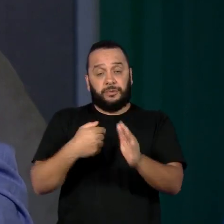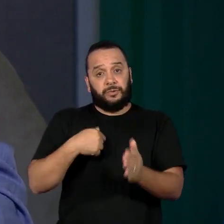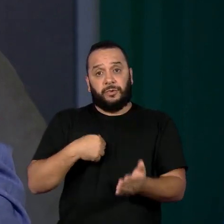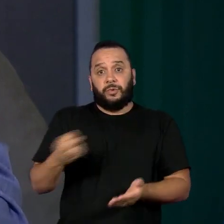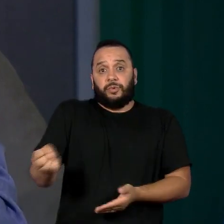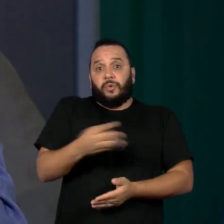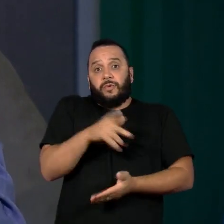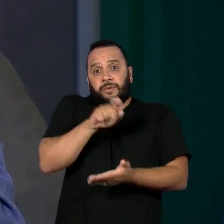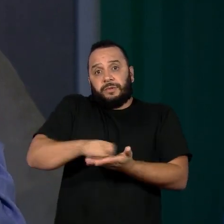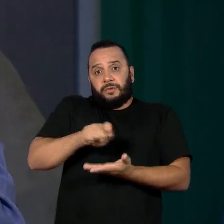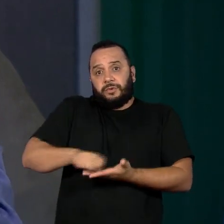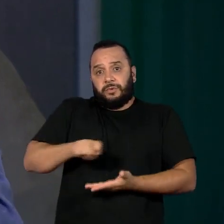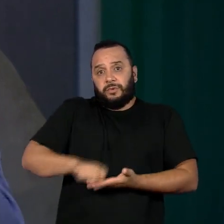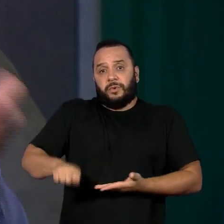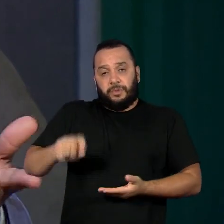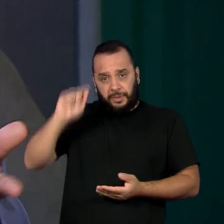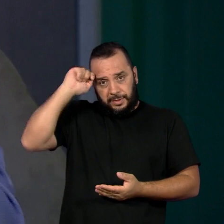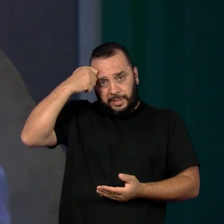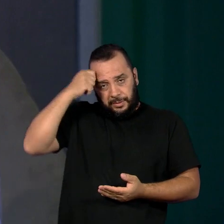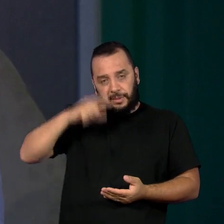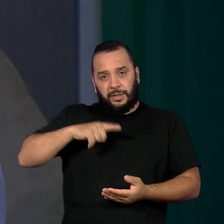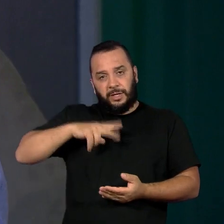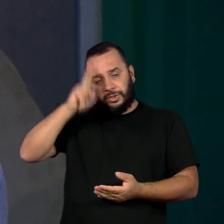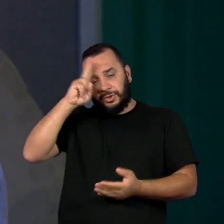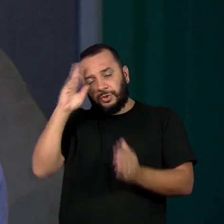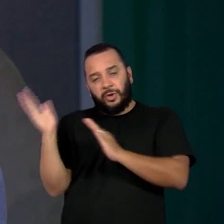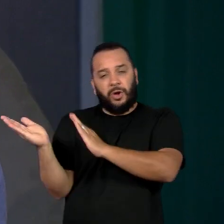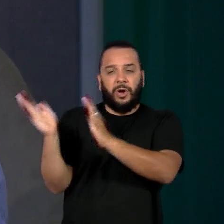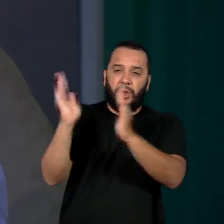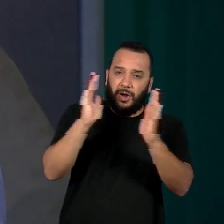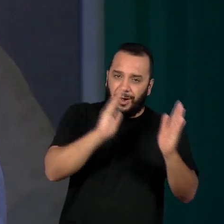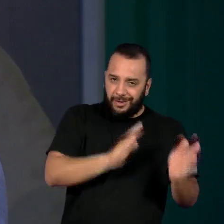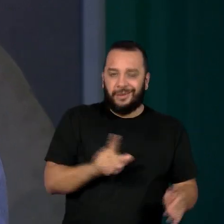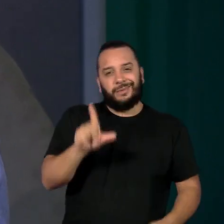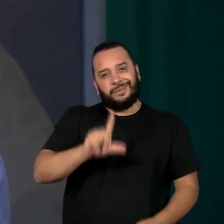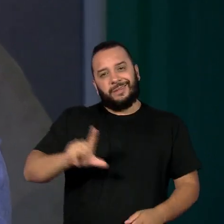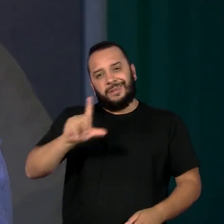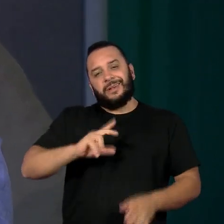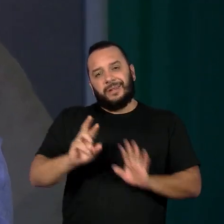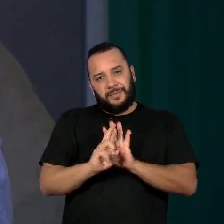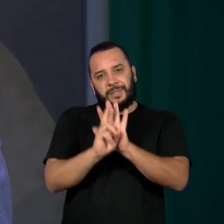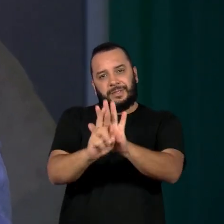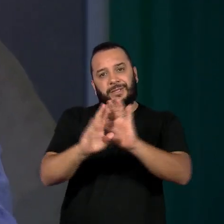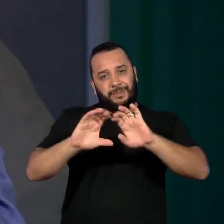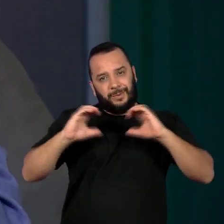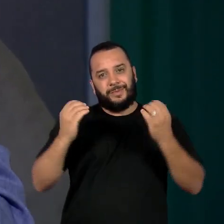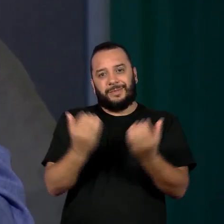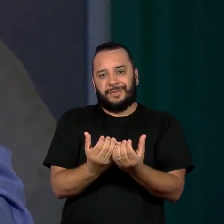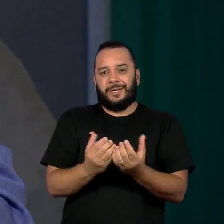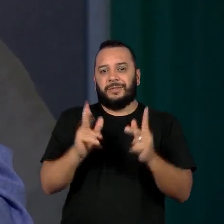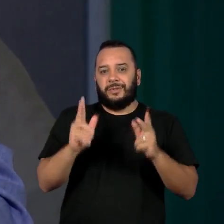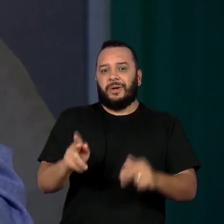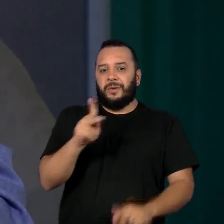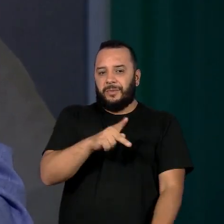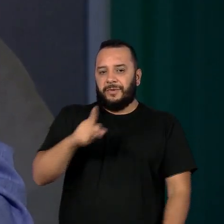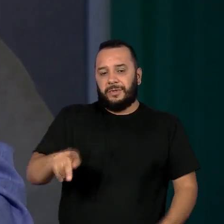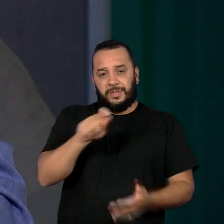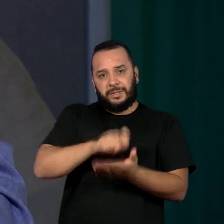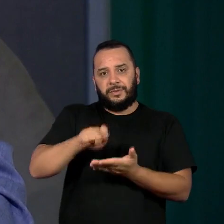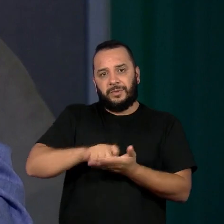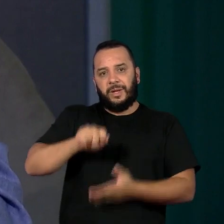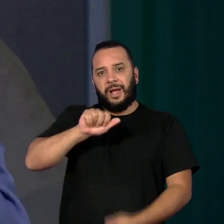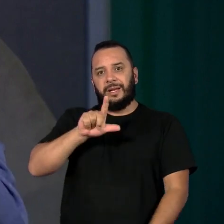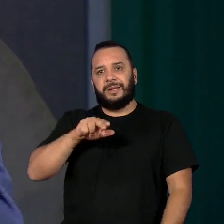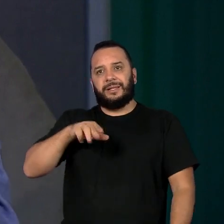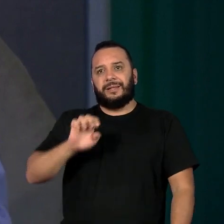negros que têm construído sua trajetória literária e sido uma representação para a sua comunidade. É o caso da professora e escritora Aline